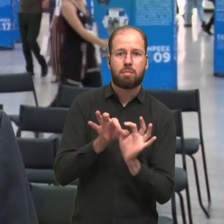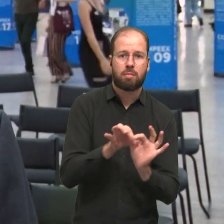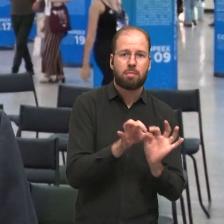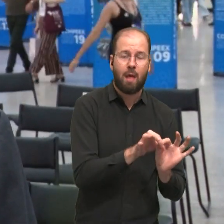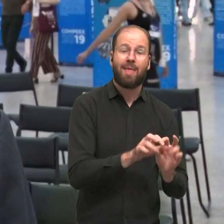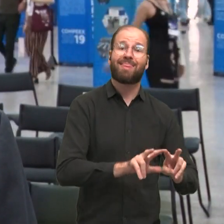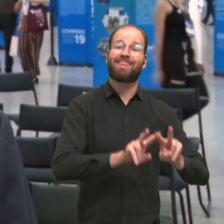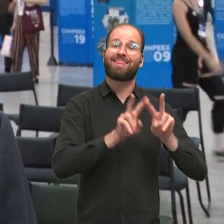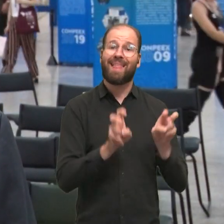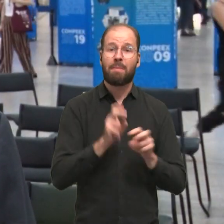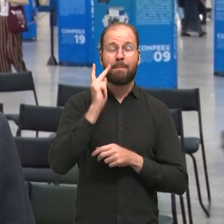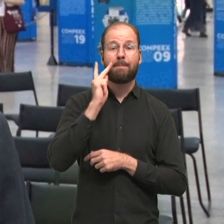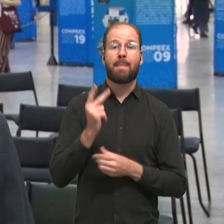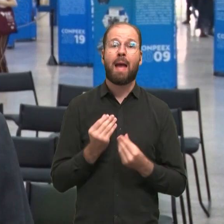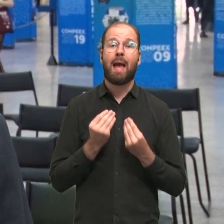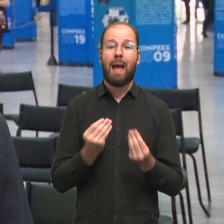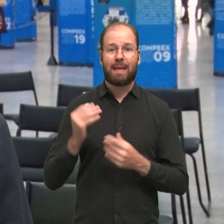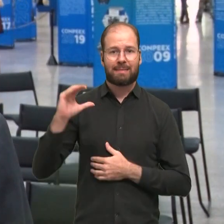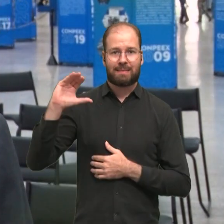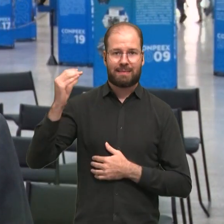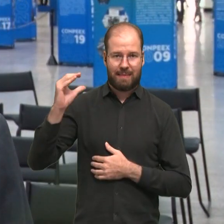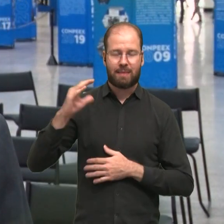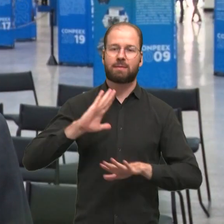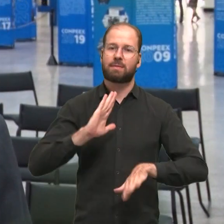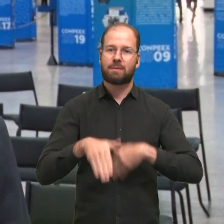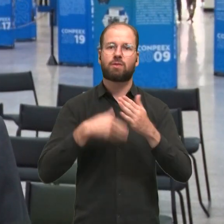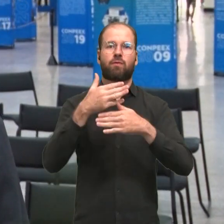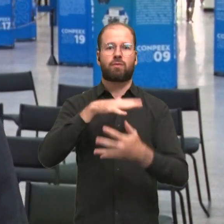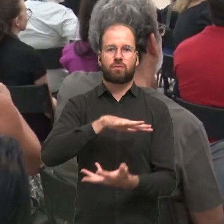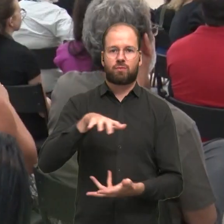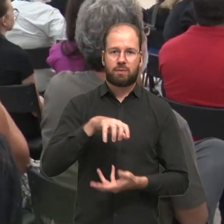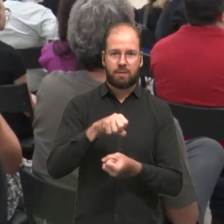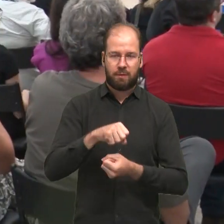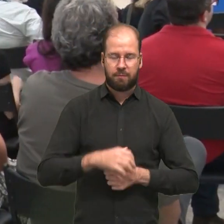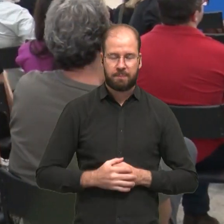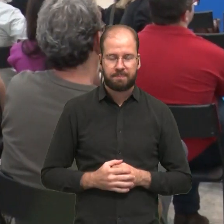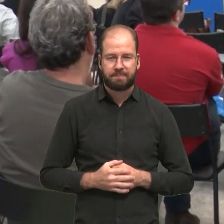ciência para o desenvolvimento sustentável.